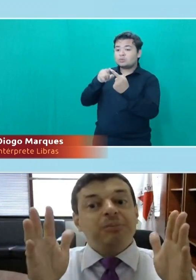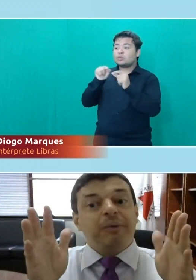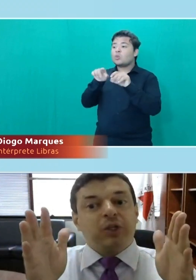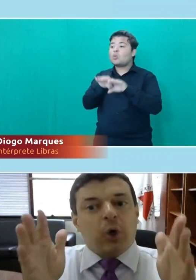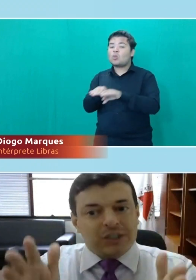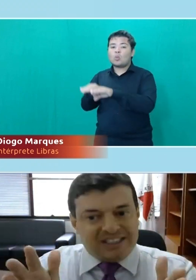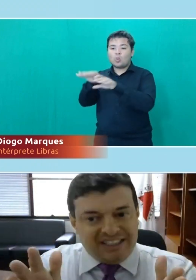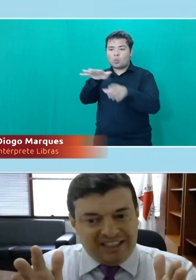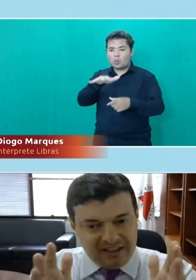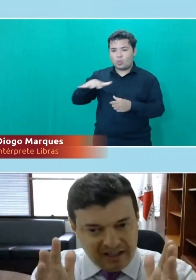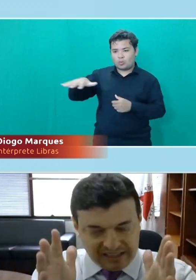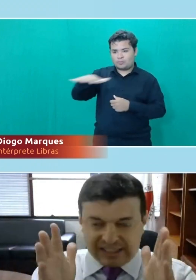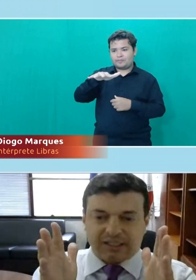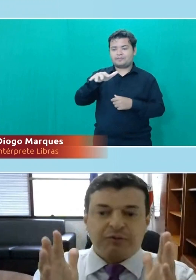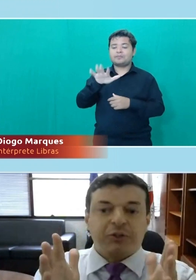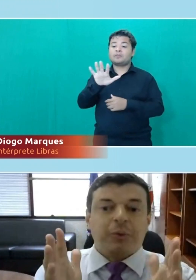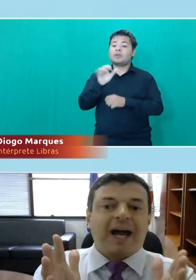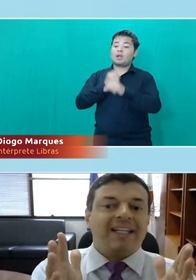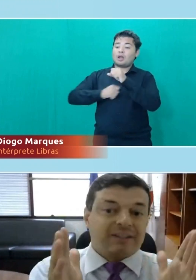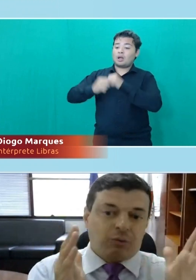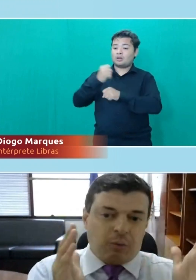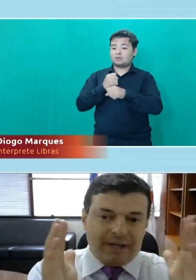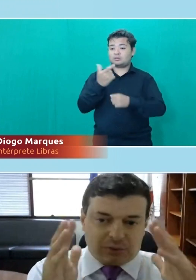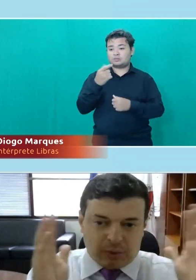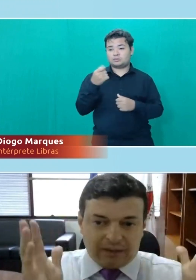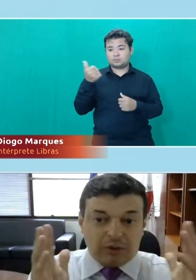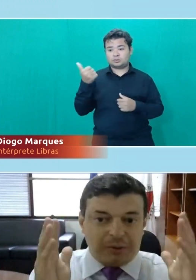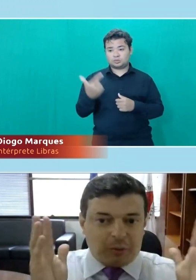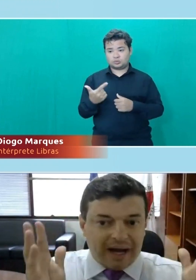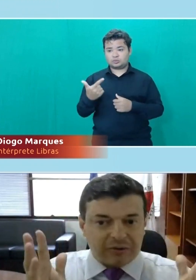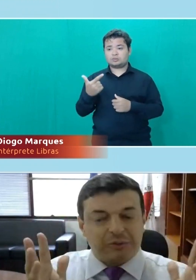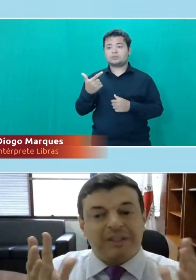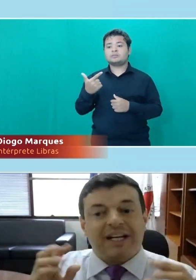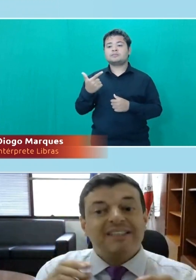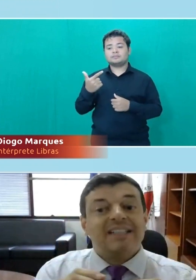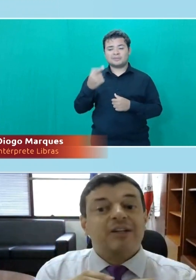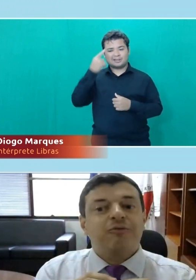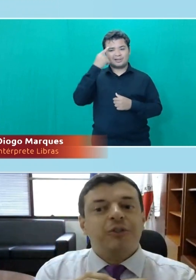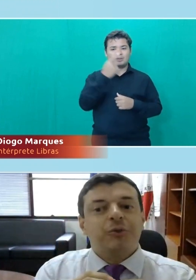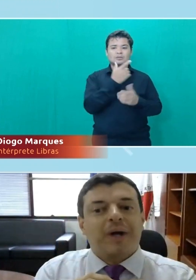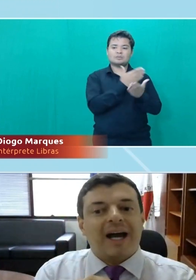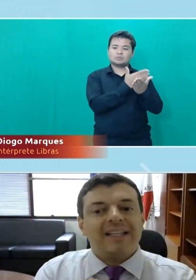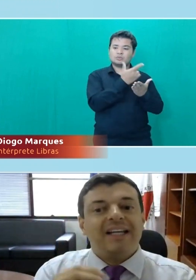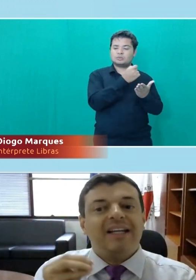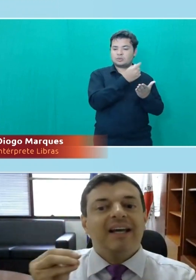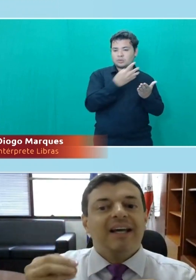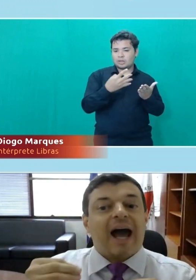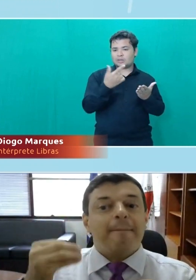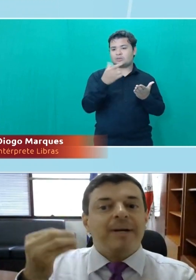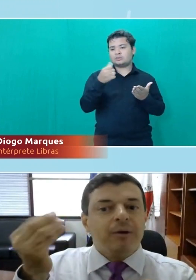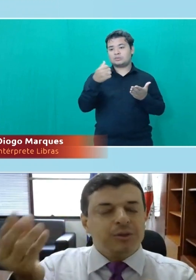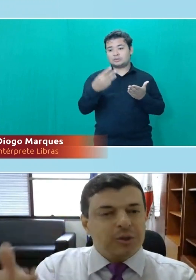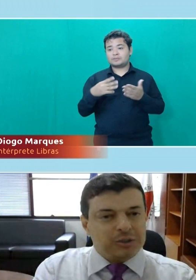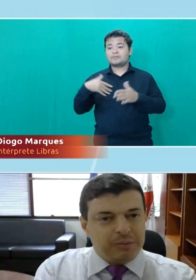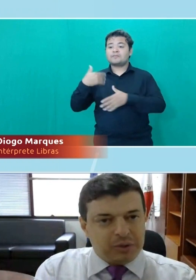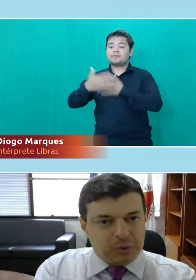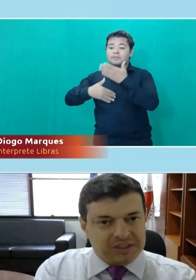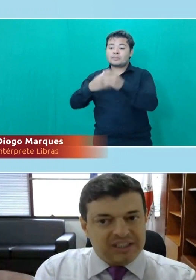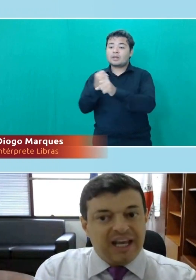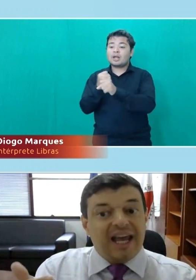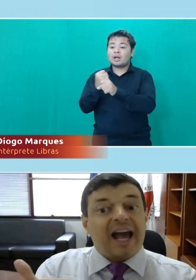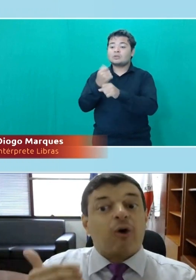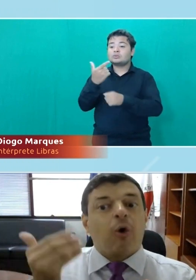Lá em 2012, essa ação foi julgada, começou lá em 2004, 2003, e a ação foi julgada em abril de